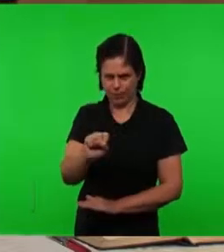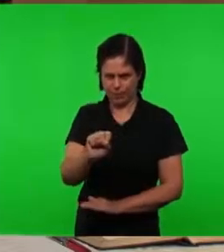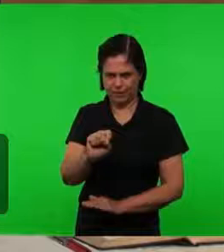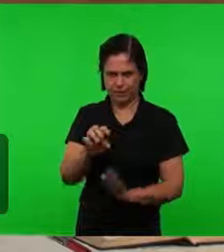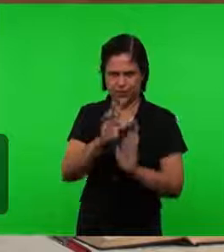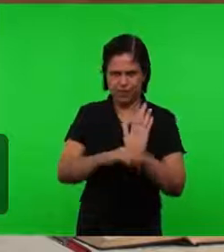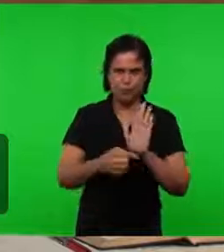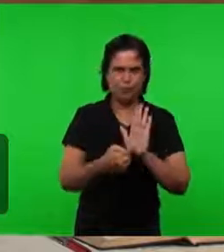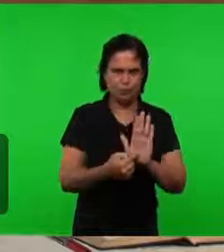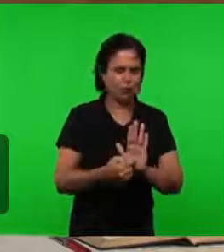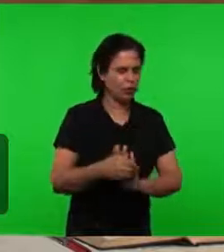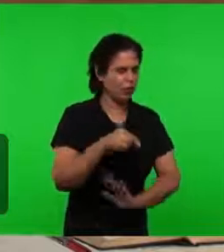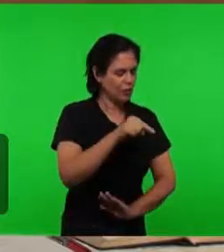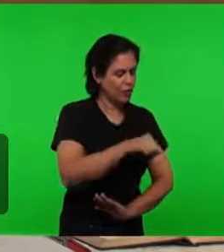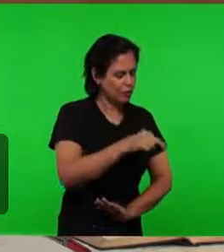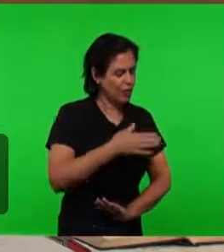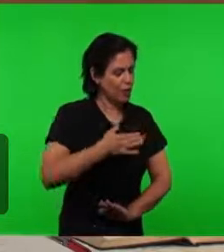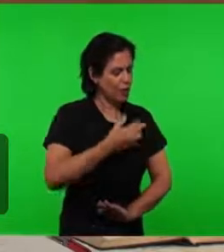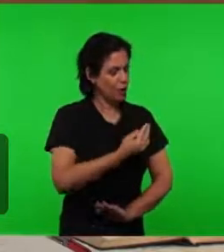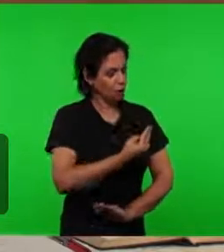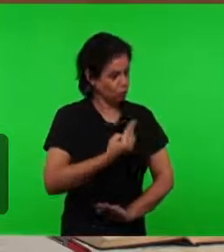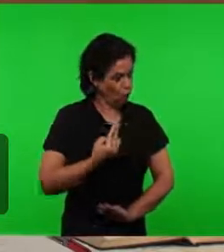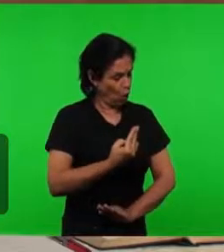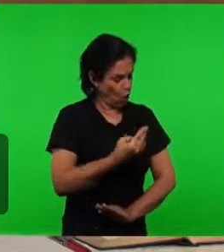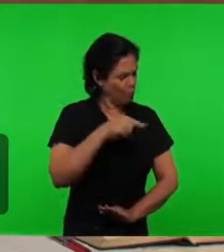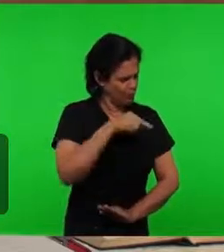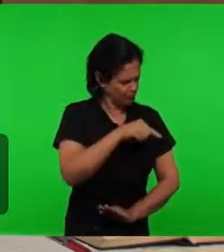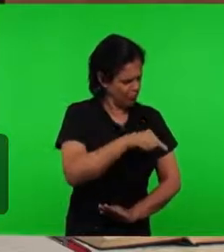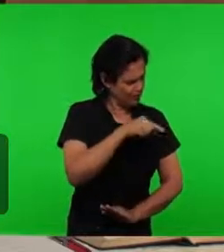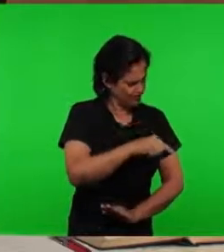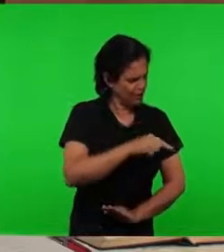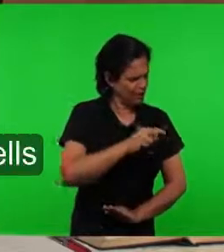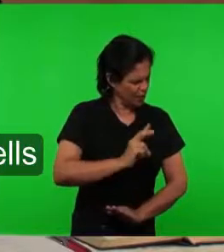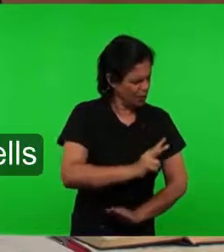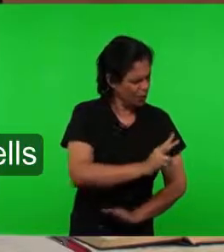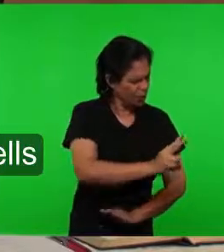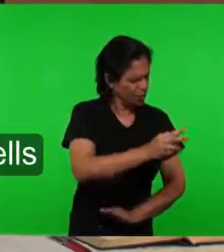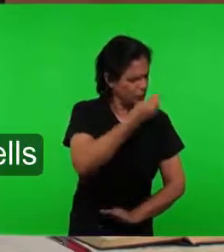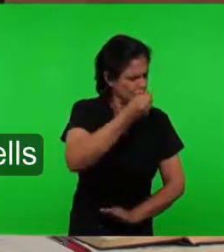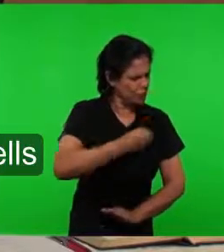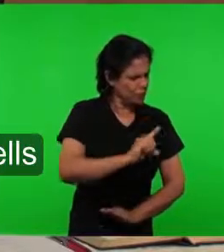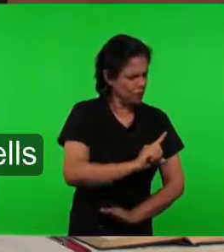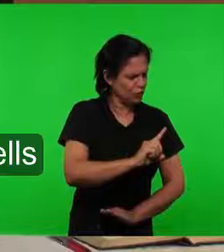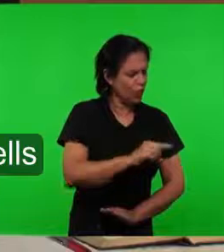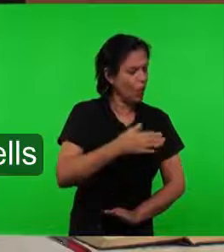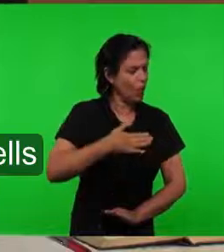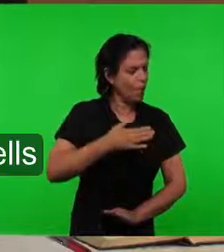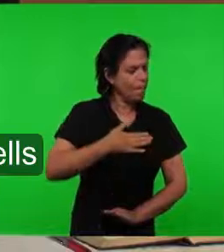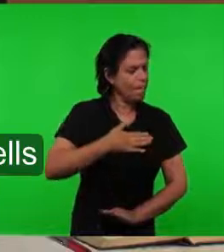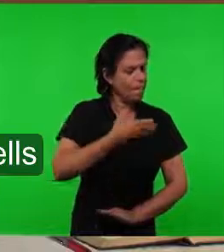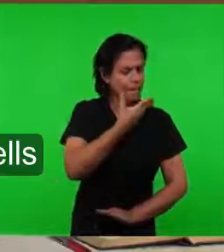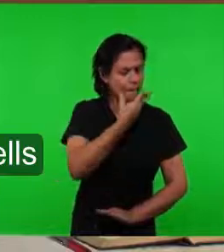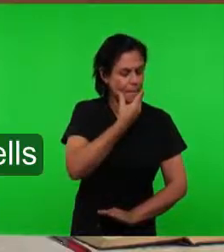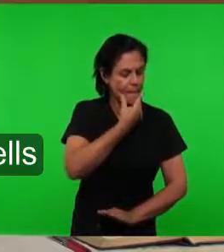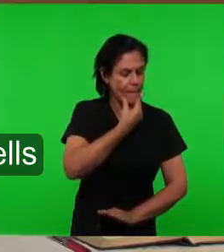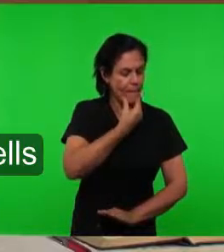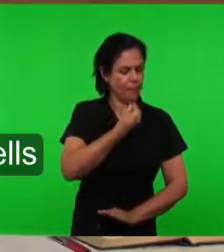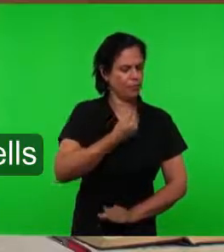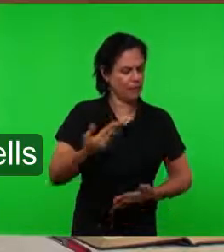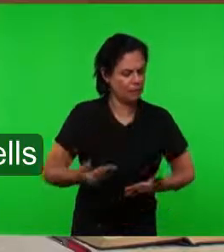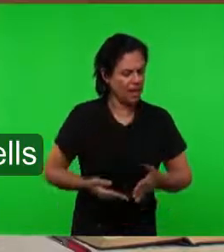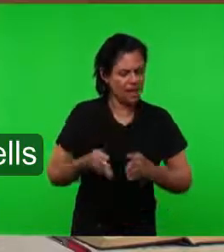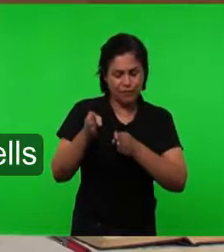a minha fé Ainda nos dias de Antipas Minha fiel testemunha O qual foi morto Entre vós